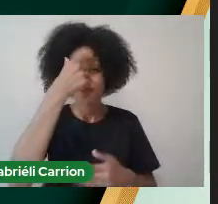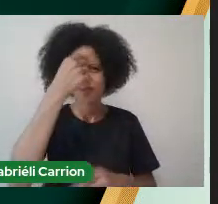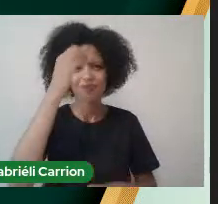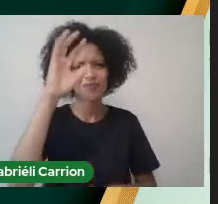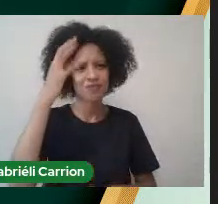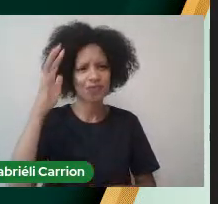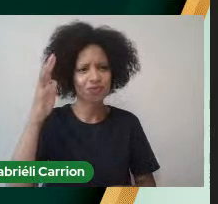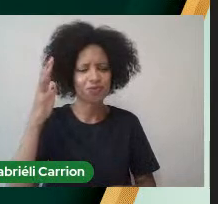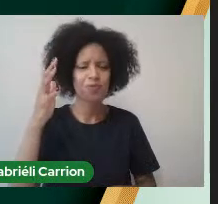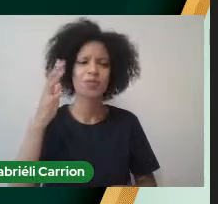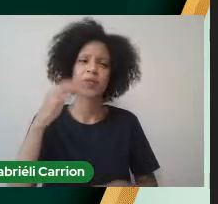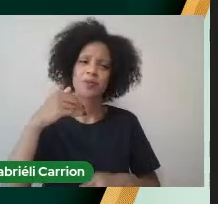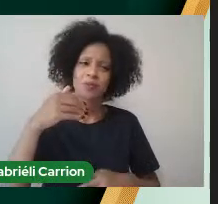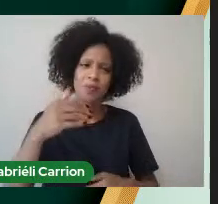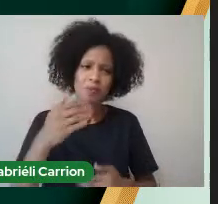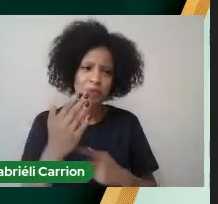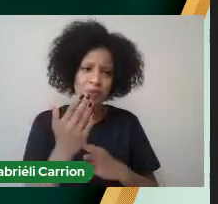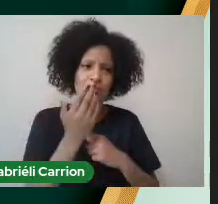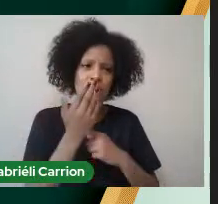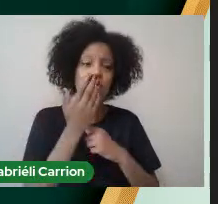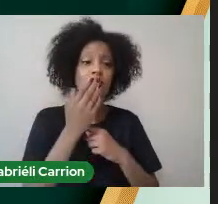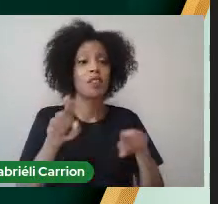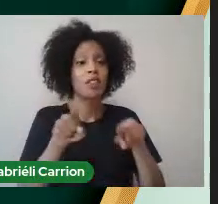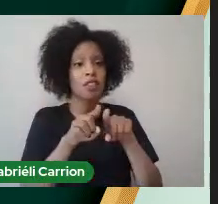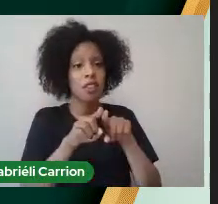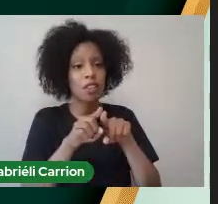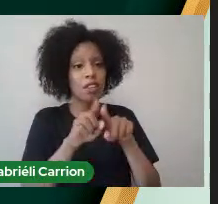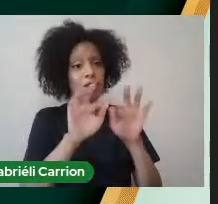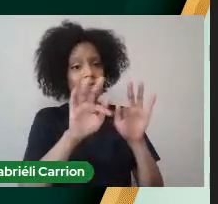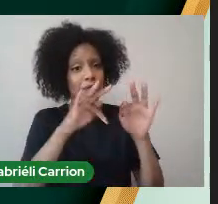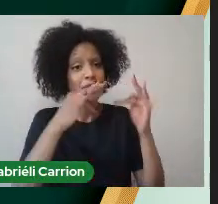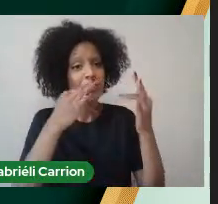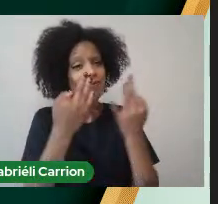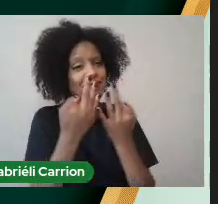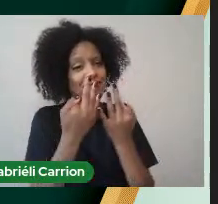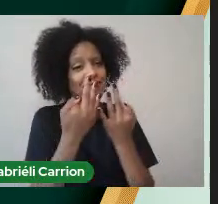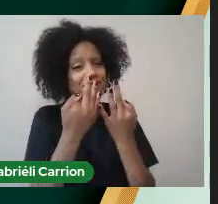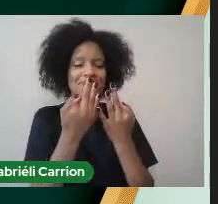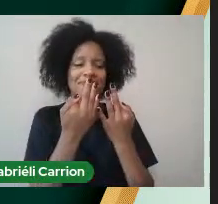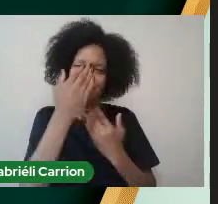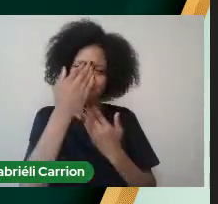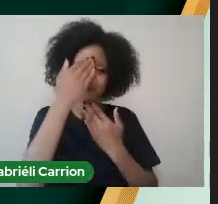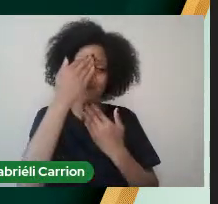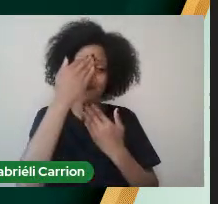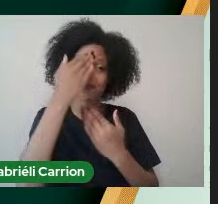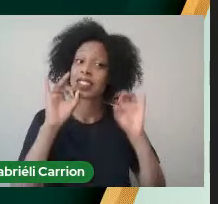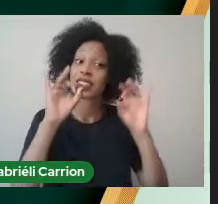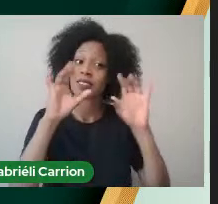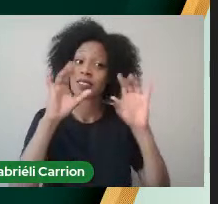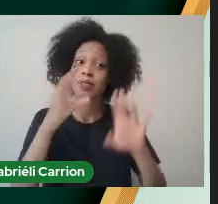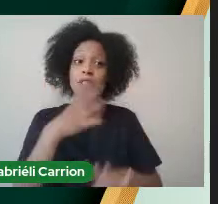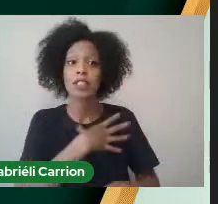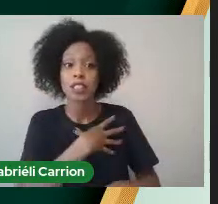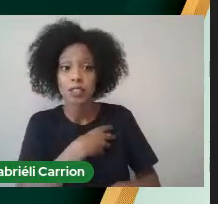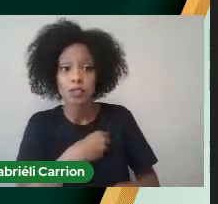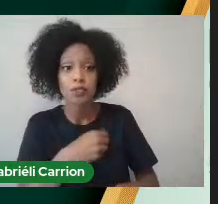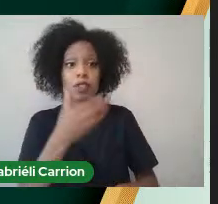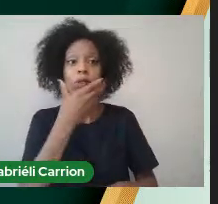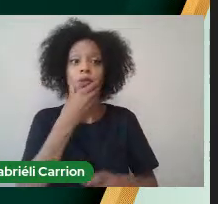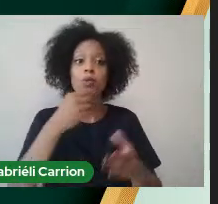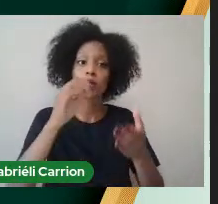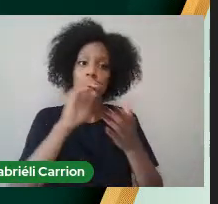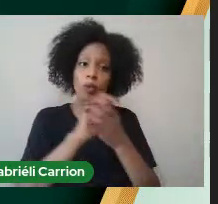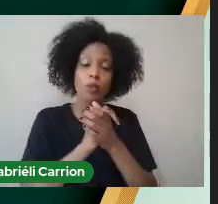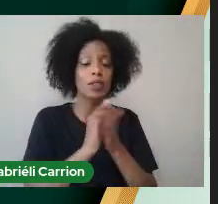oportunidade Ao meus familiares Em especial Minhas filhas E meu esposo E aos meus